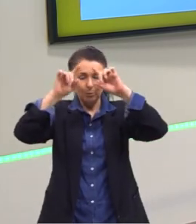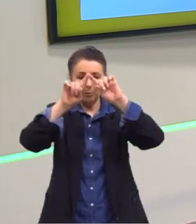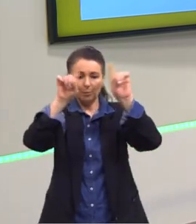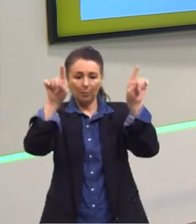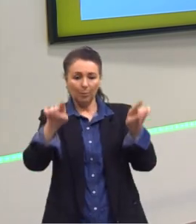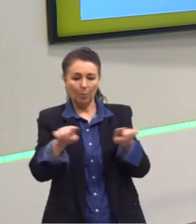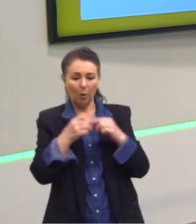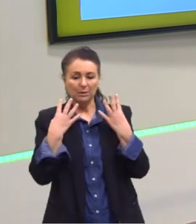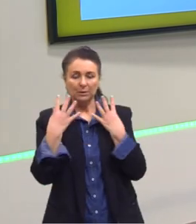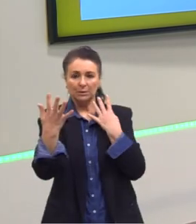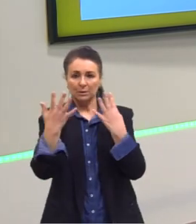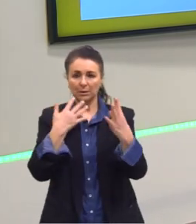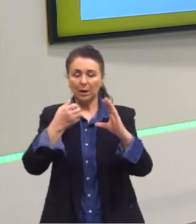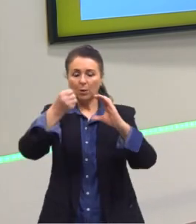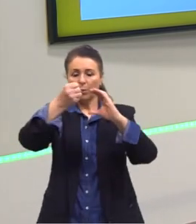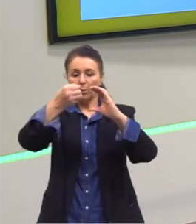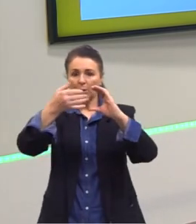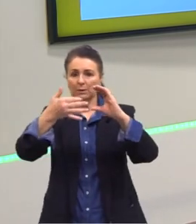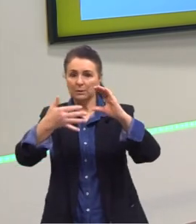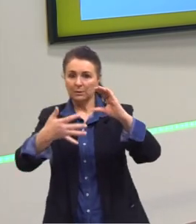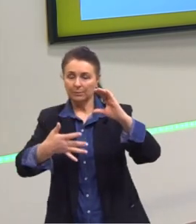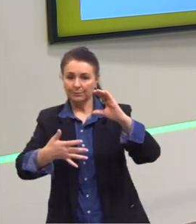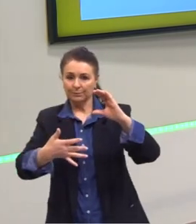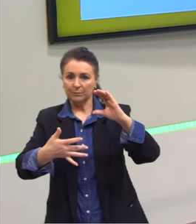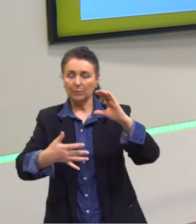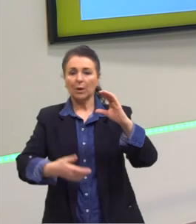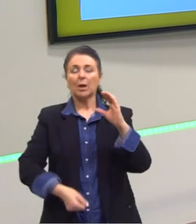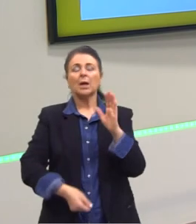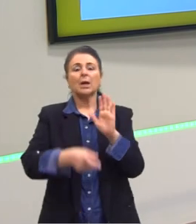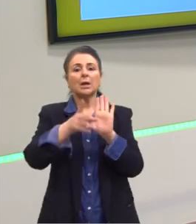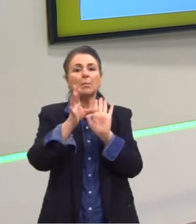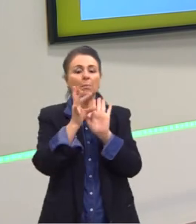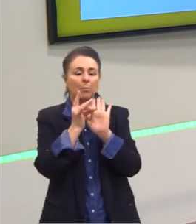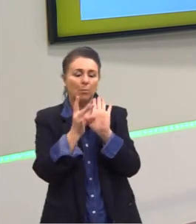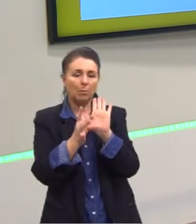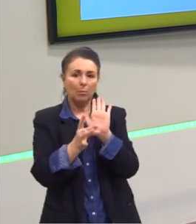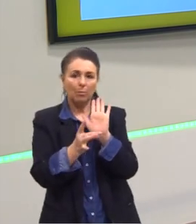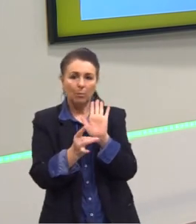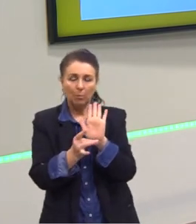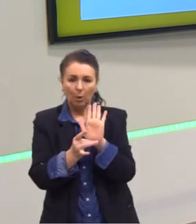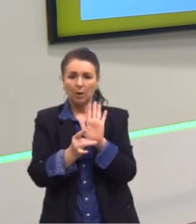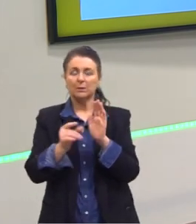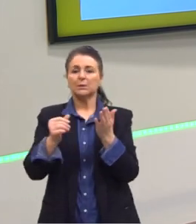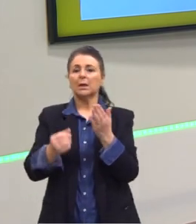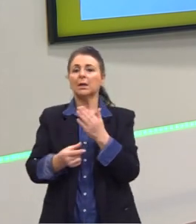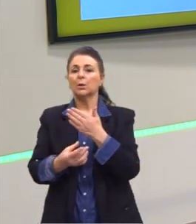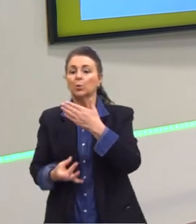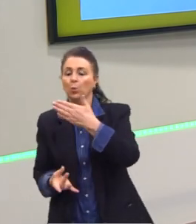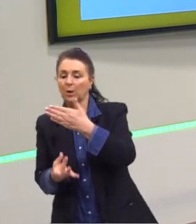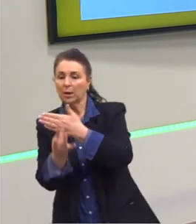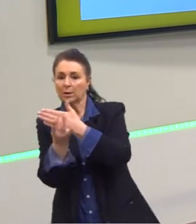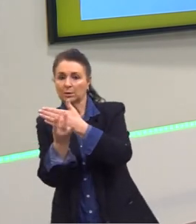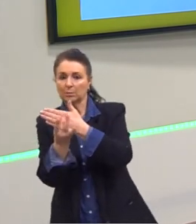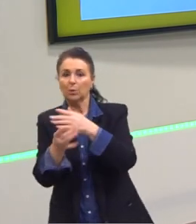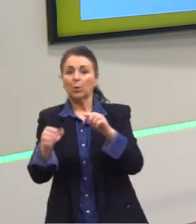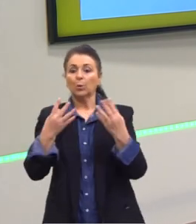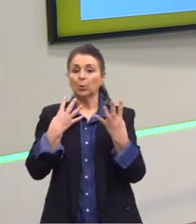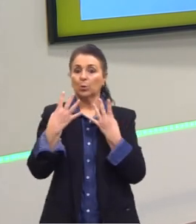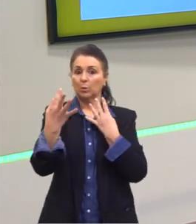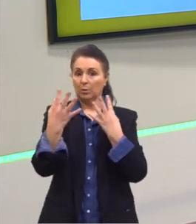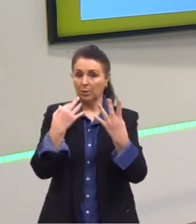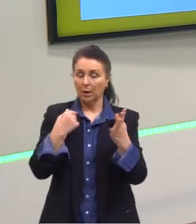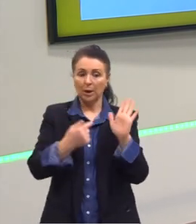naturalismo, com as características, desdobramento do realismo. Os escritores naturalistas retratam pessoas